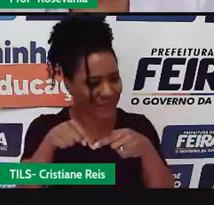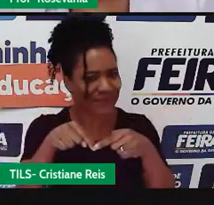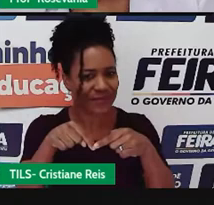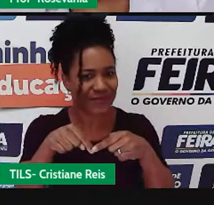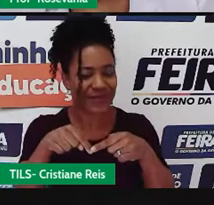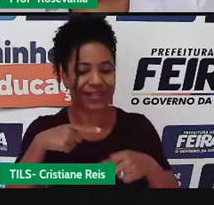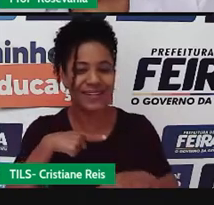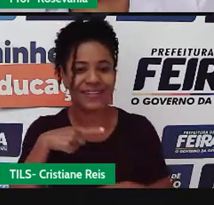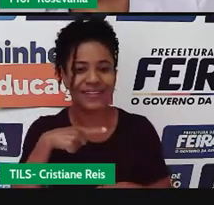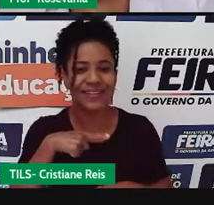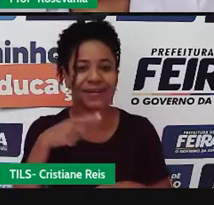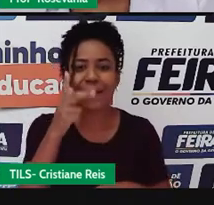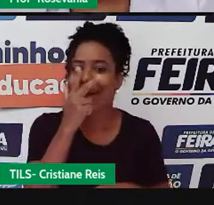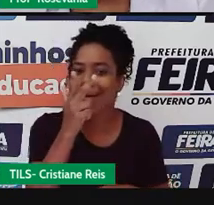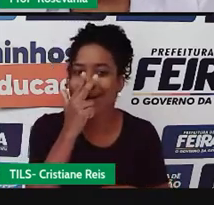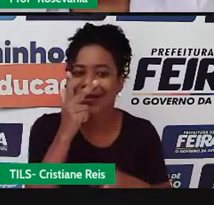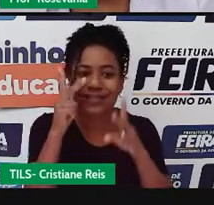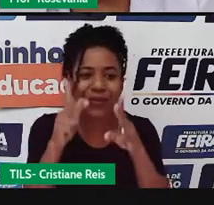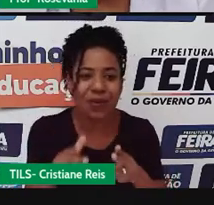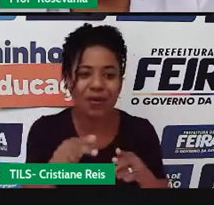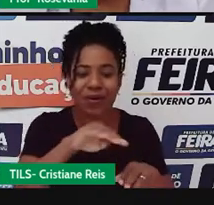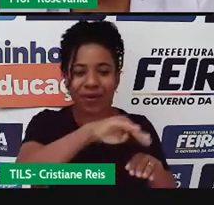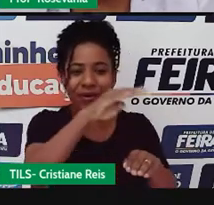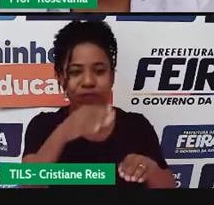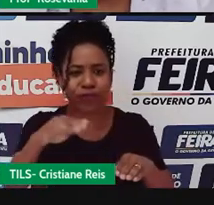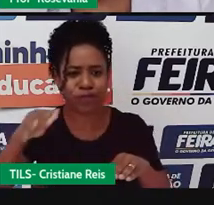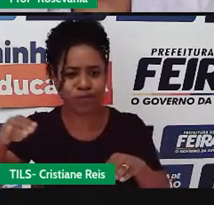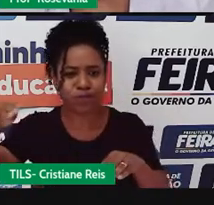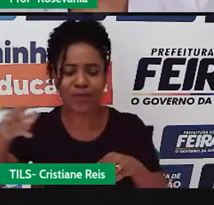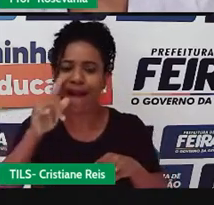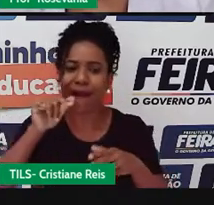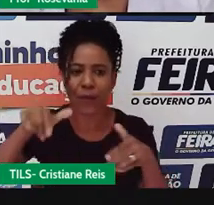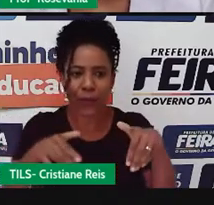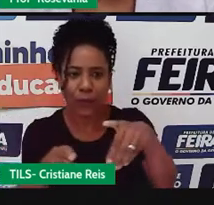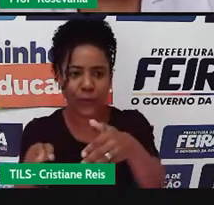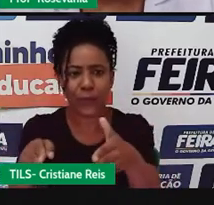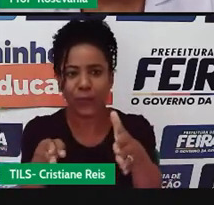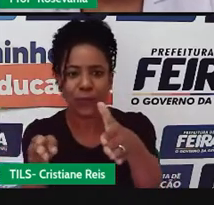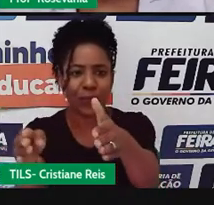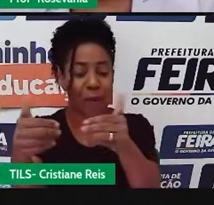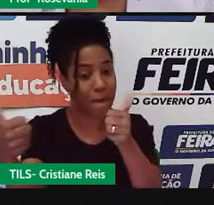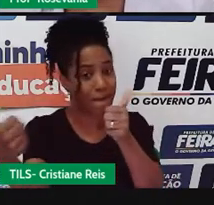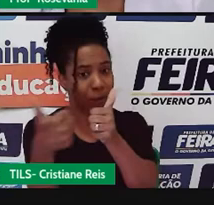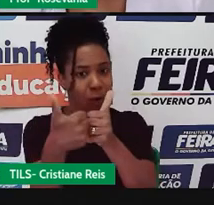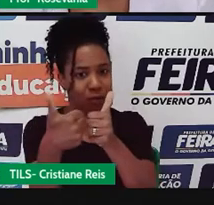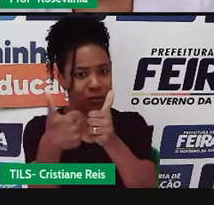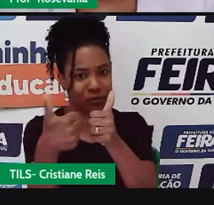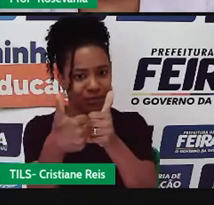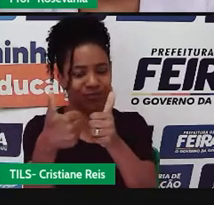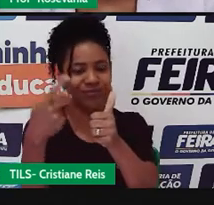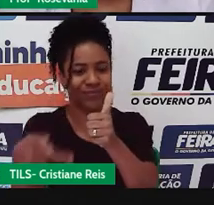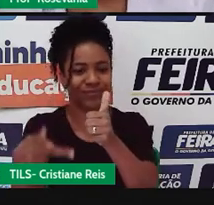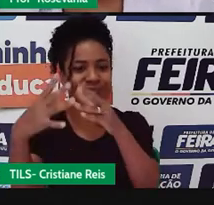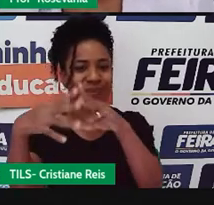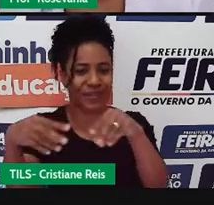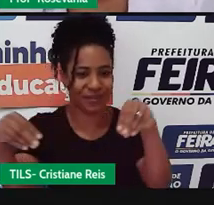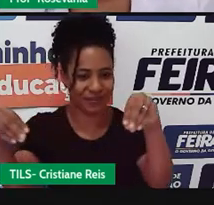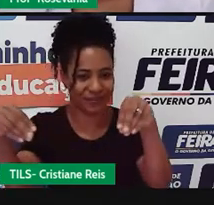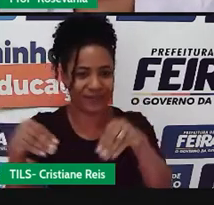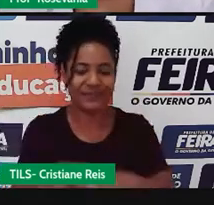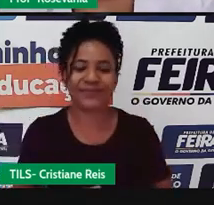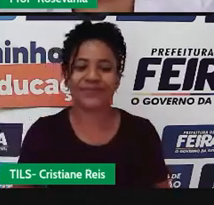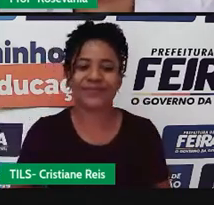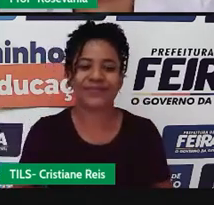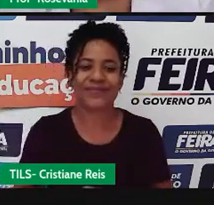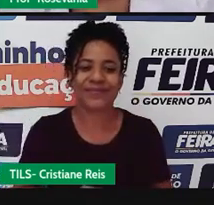praticamente seguindo o alinhamento das serras que a gente tem aqui nessa região, né? Que a gente já viu em relevo. Então, bora um pouco, né, falar